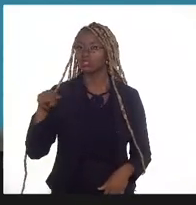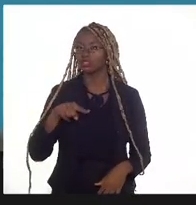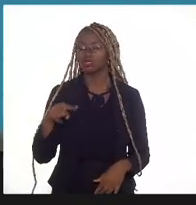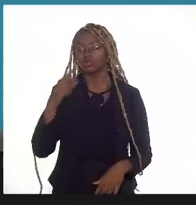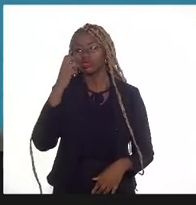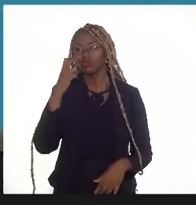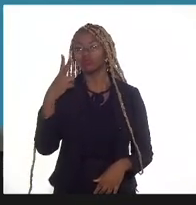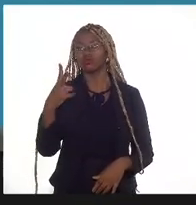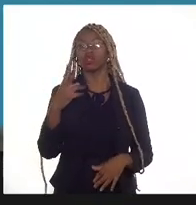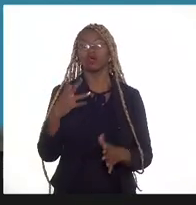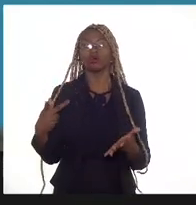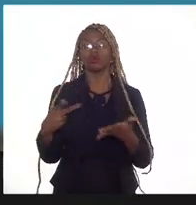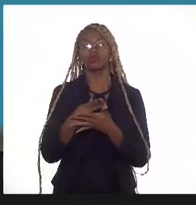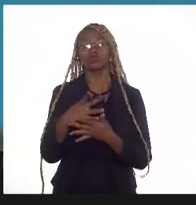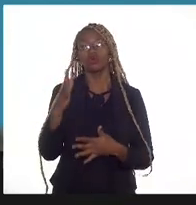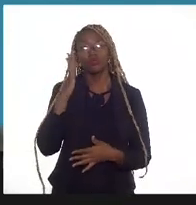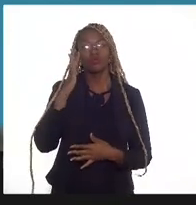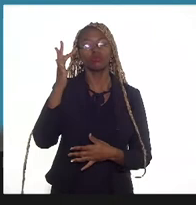a gente vê que primeiro já